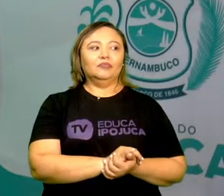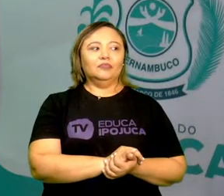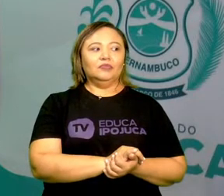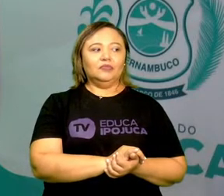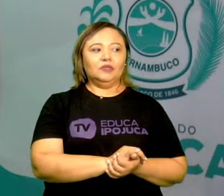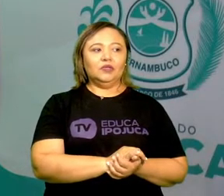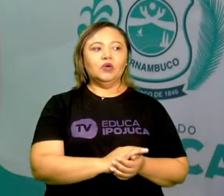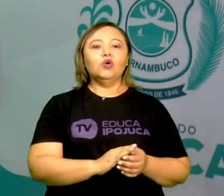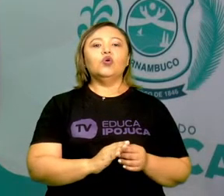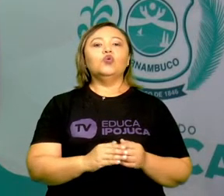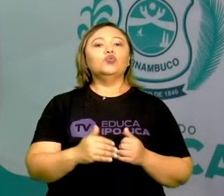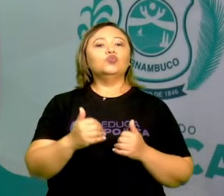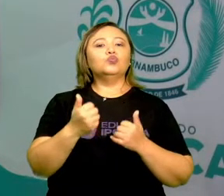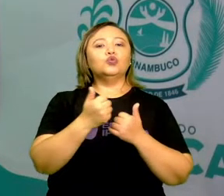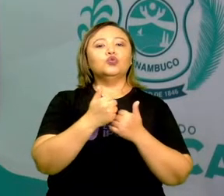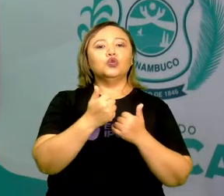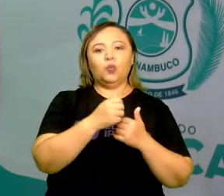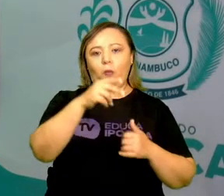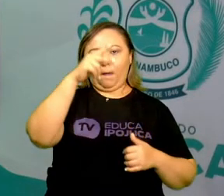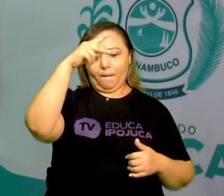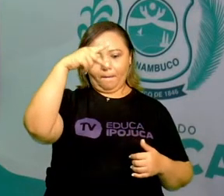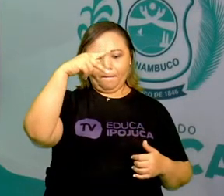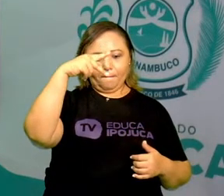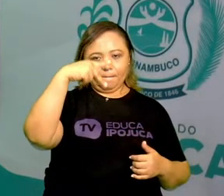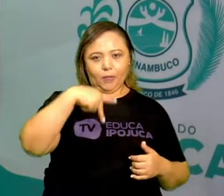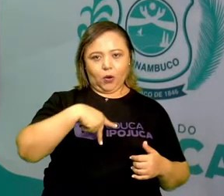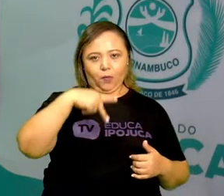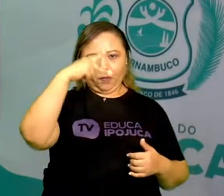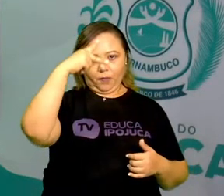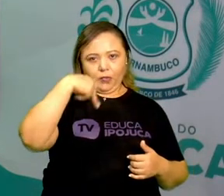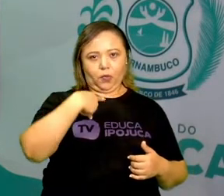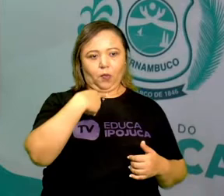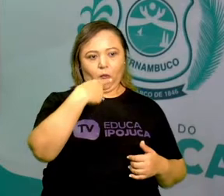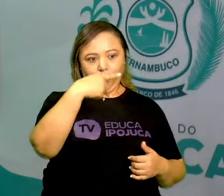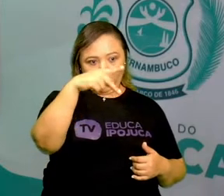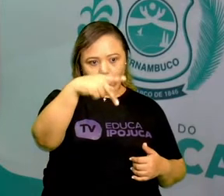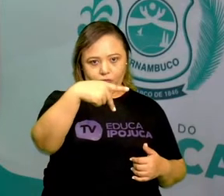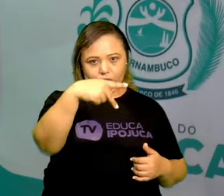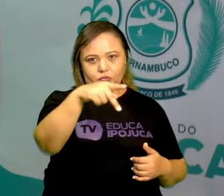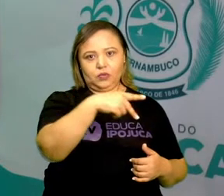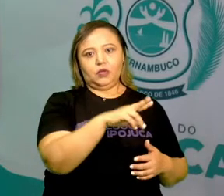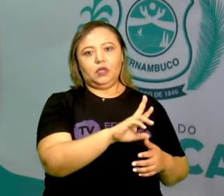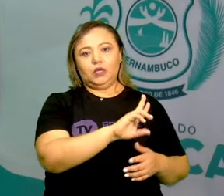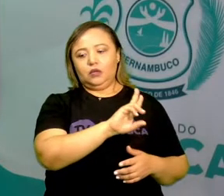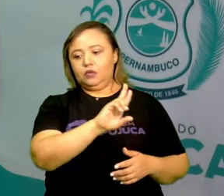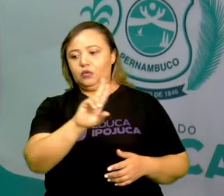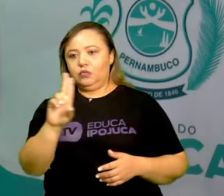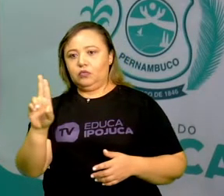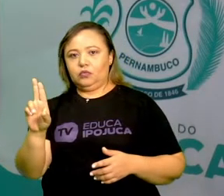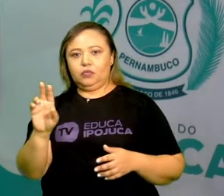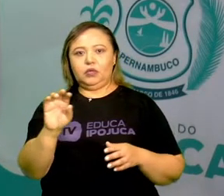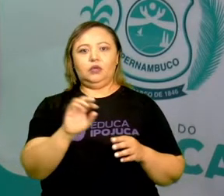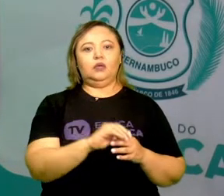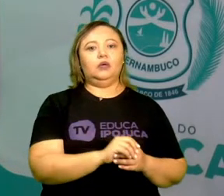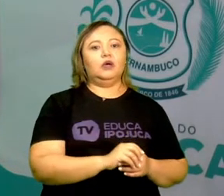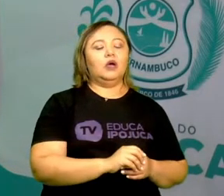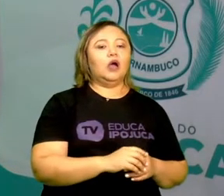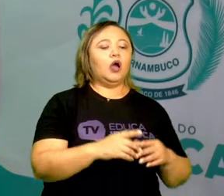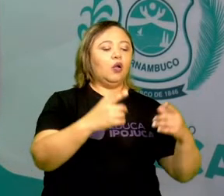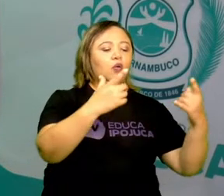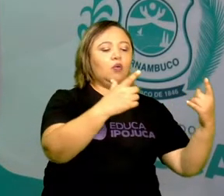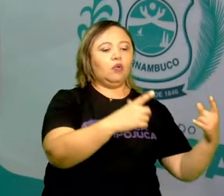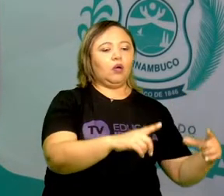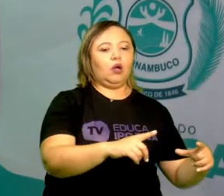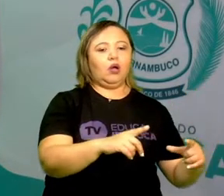Os substantivos próprios são aqueles, como a gente já tinha falado, que dão nome a um ser, um lugar